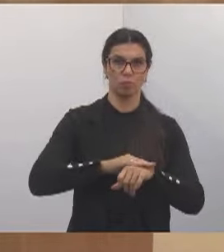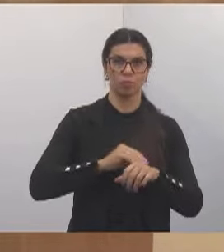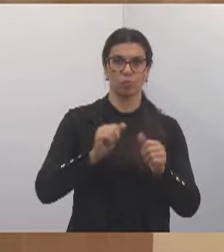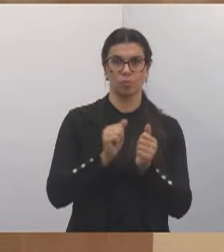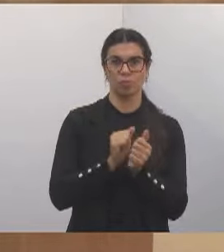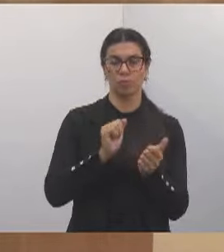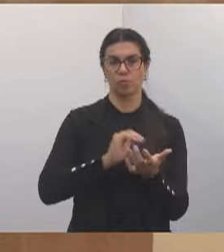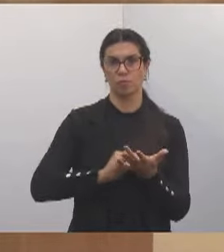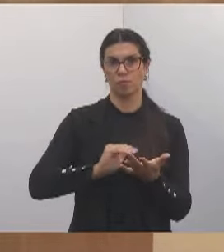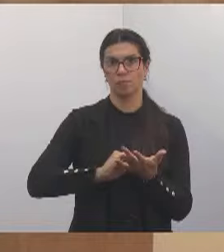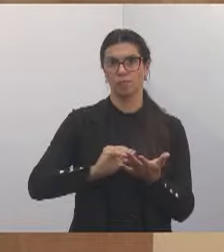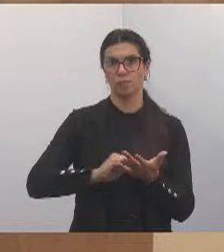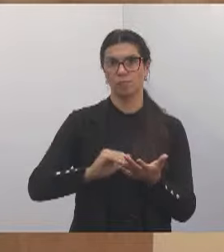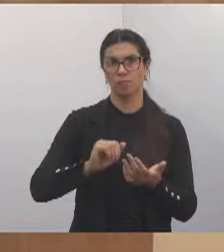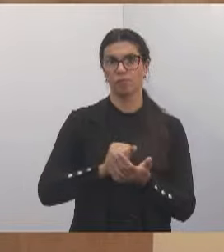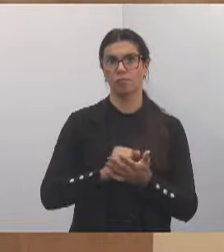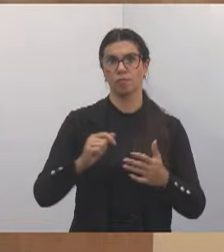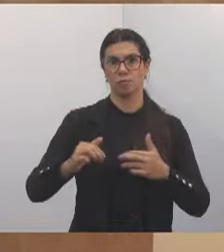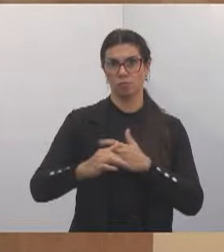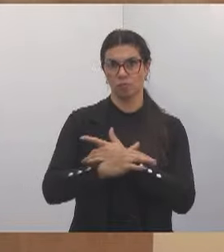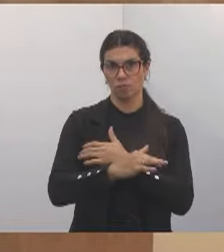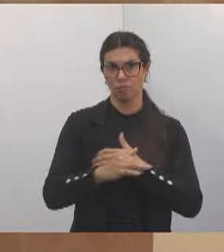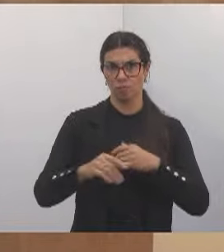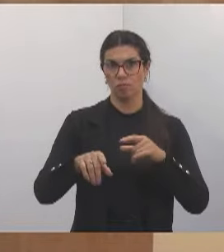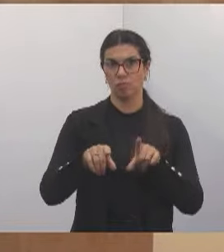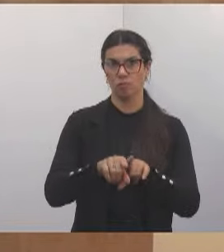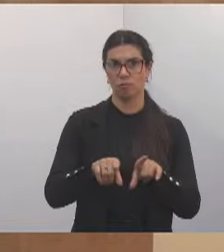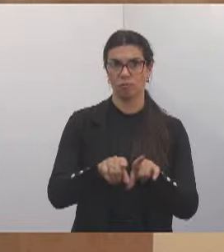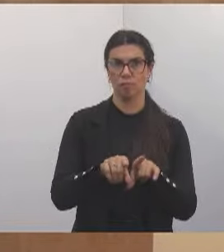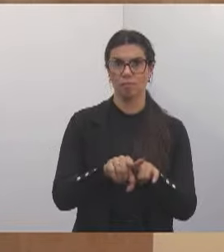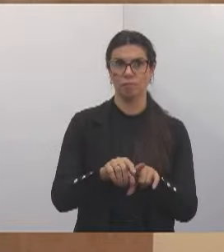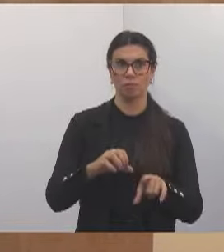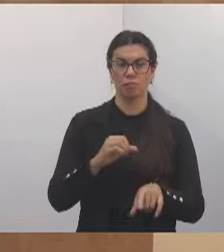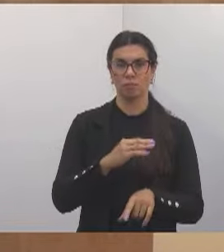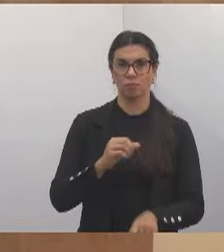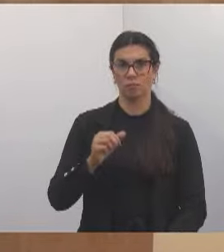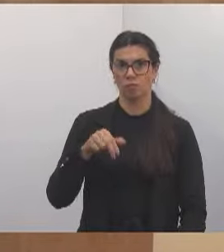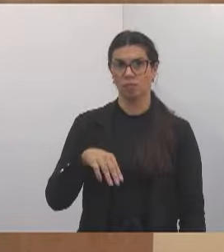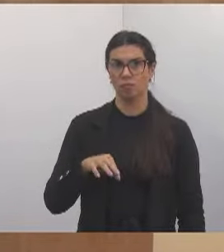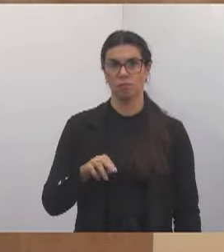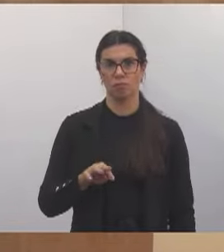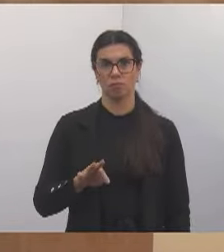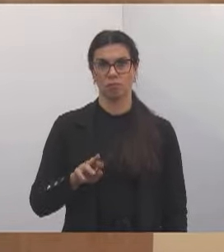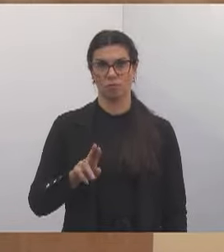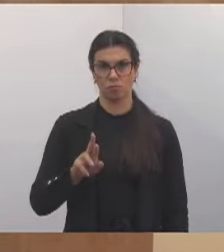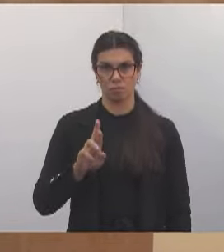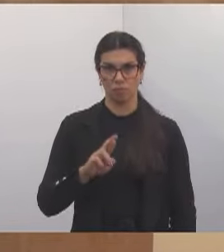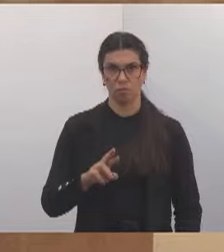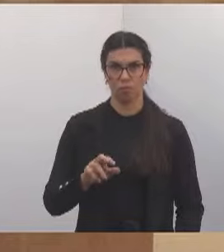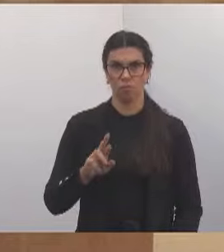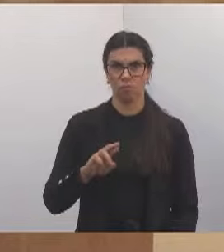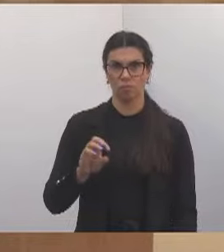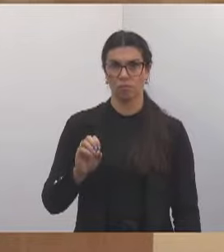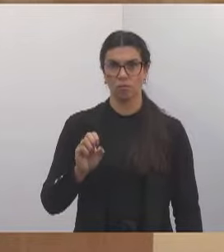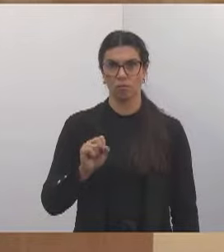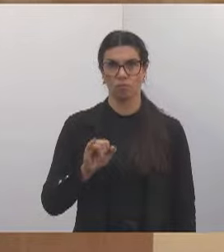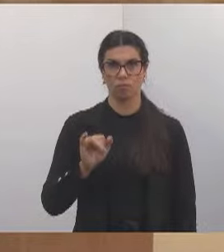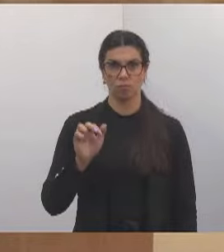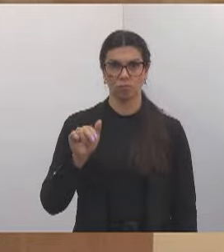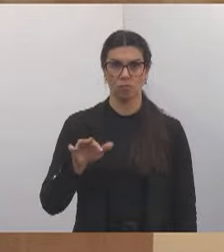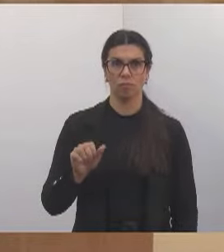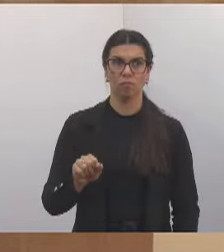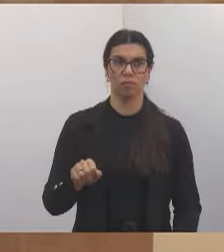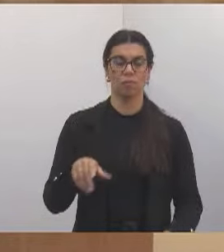Guedes sobre essa rota. Também com o Contur, na ocasião, quando a Rosina ainda estava como presidente,